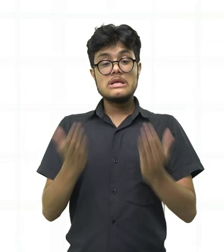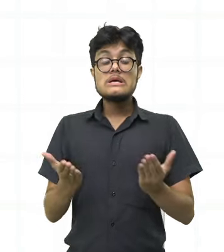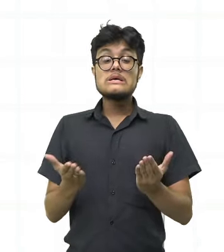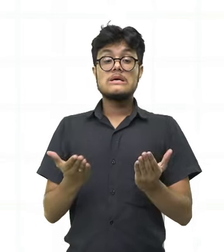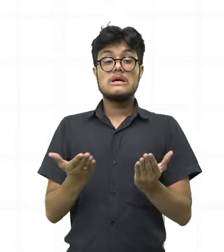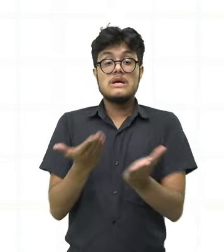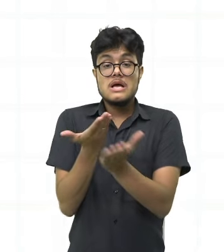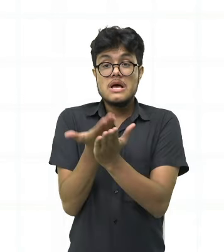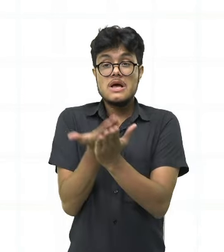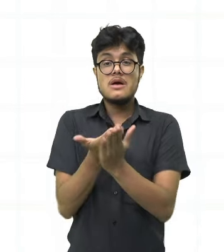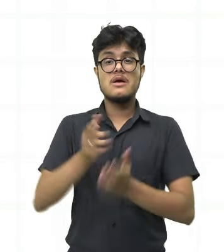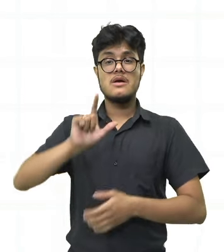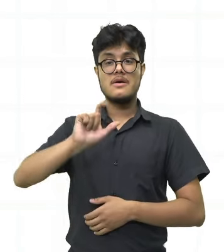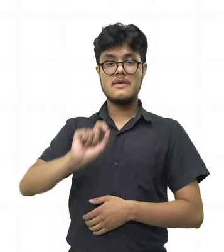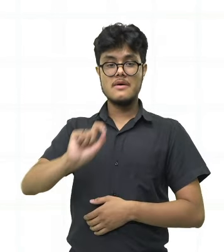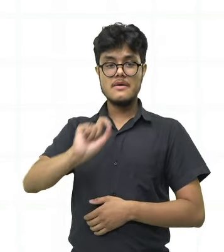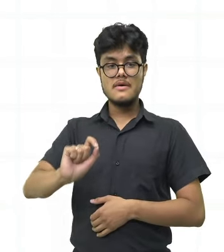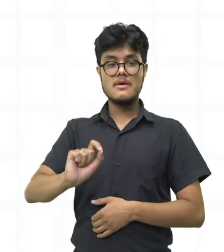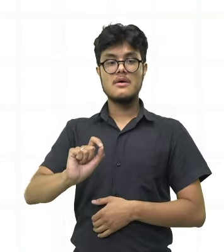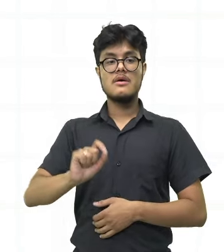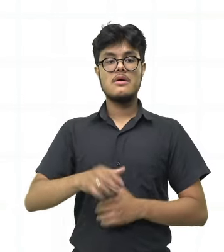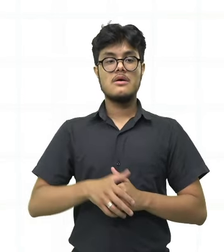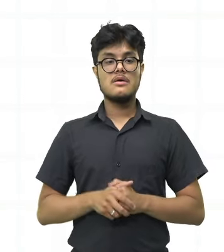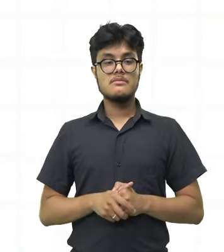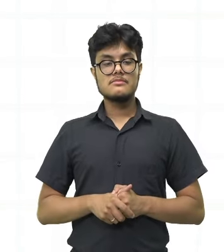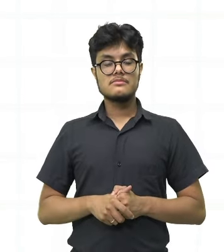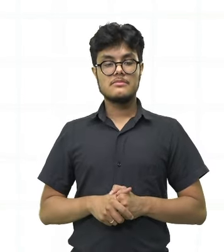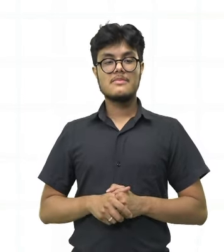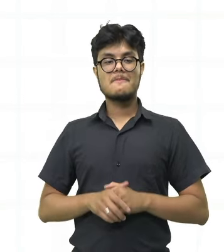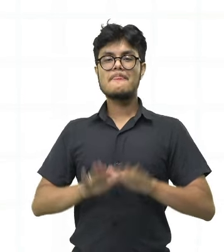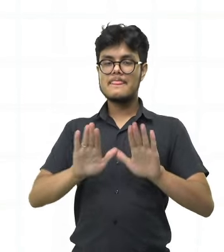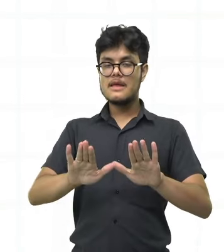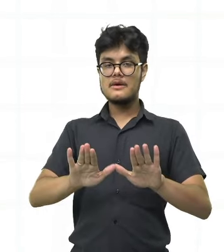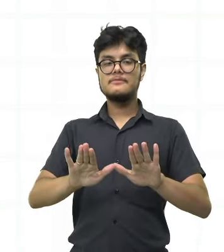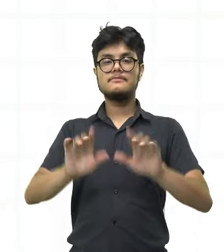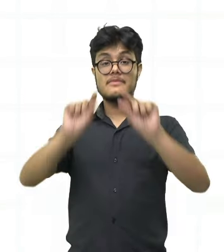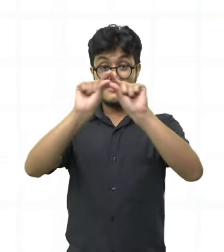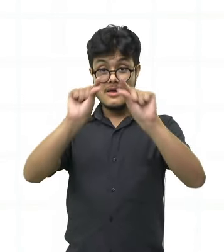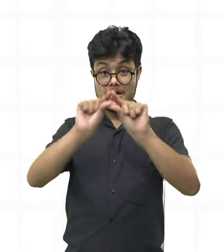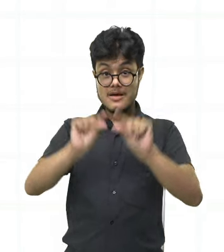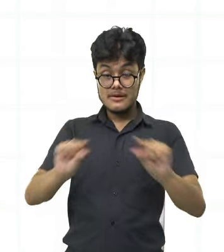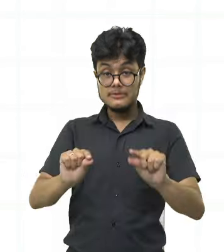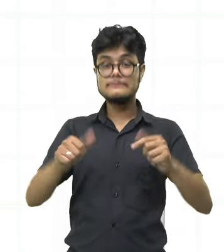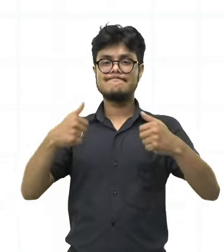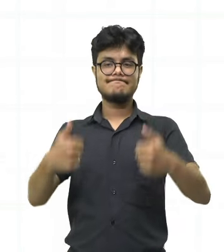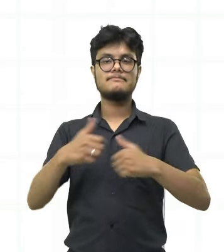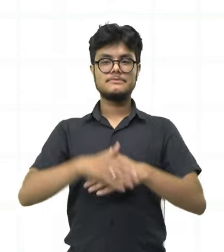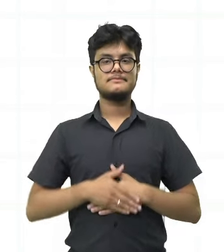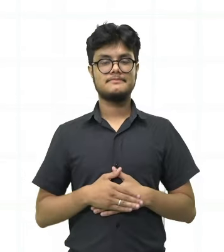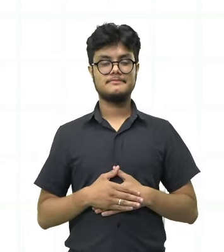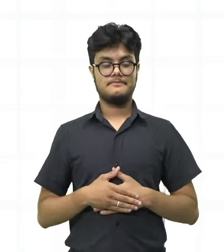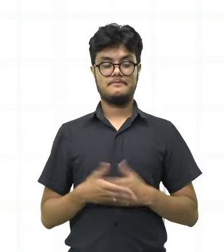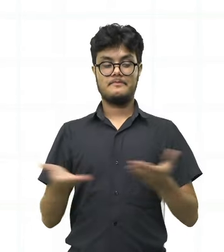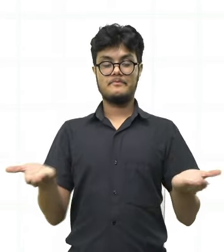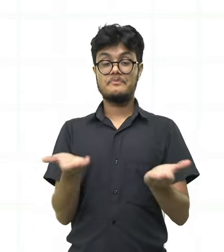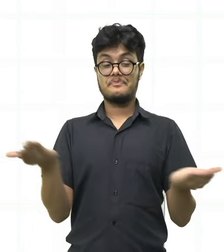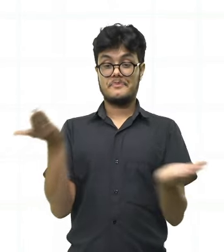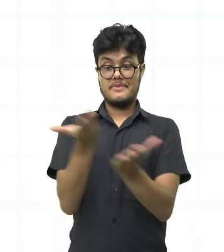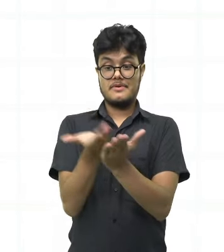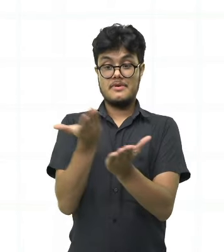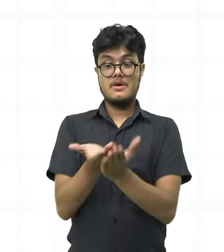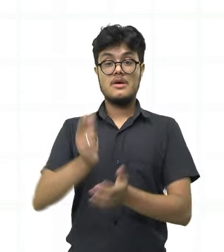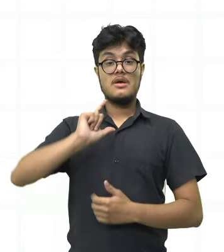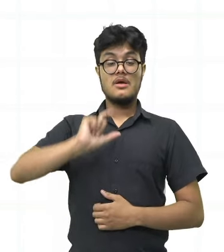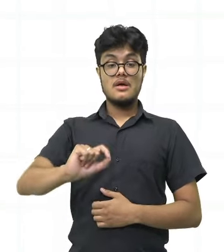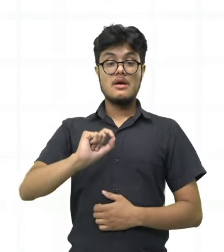vendo aqui verso regular, tá bom? Perdão aí, vamos correr de verso regular. Então, veja que a gente está verificando a